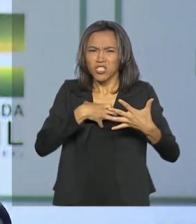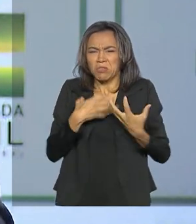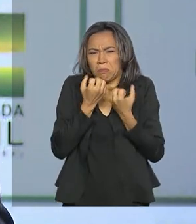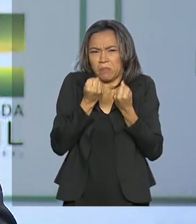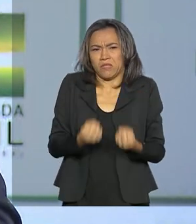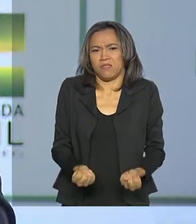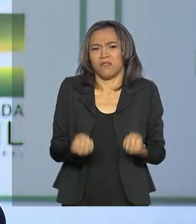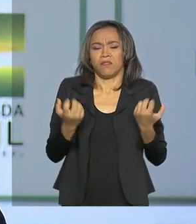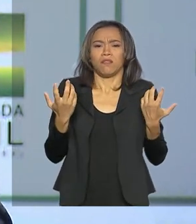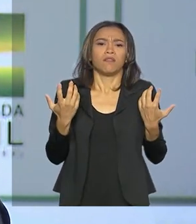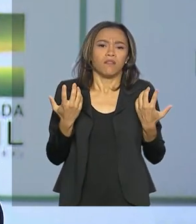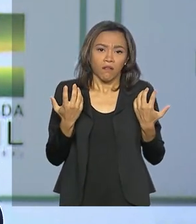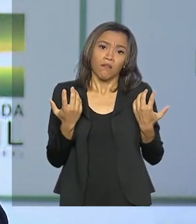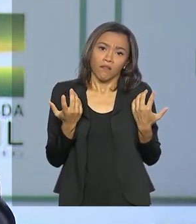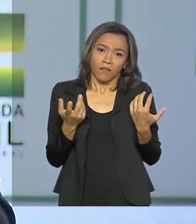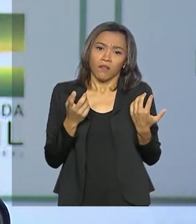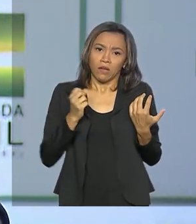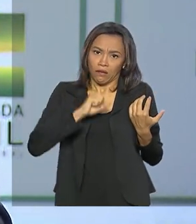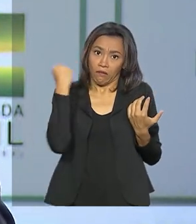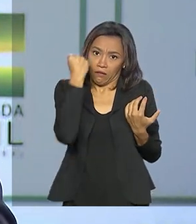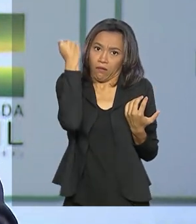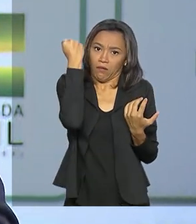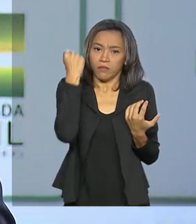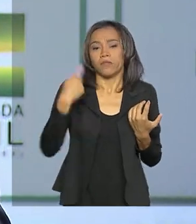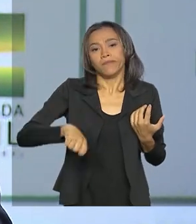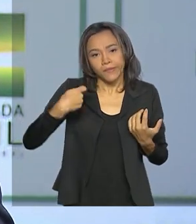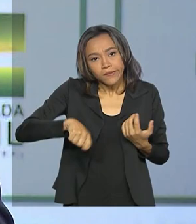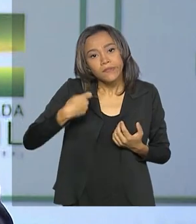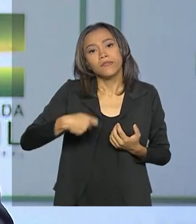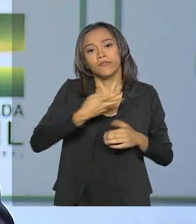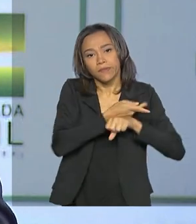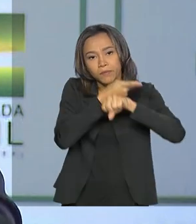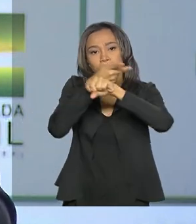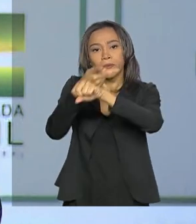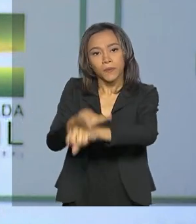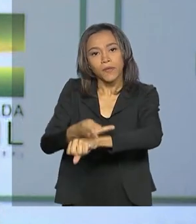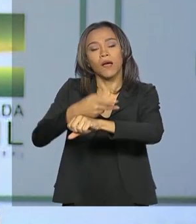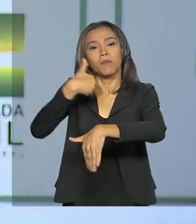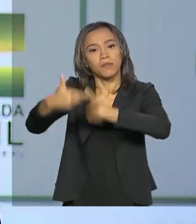sintomas mais intensos, e que realmente haja uma necessidade de buscar uma assistência.